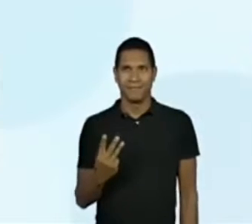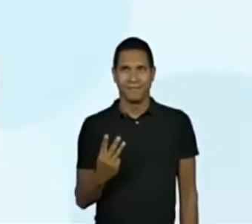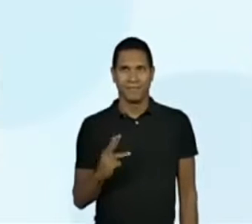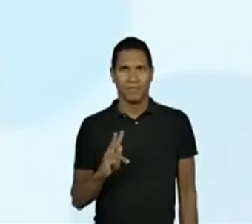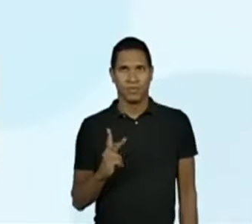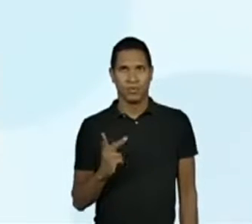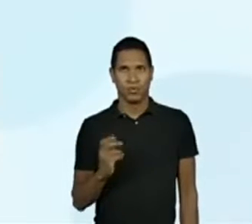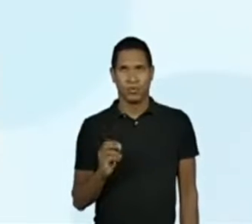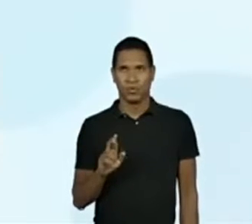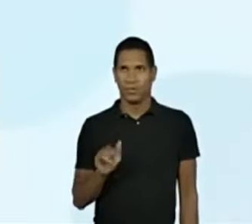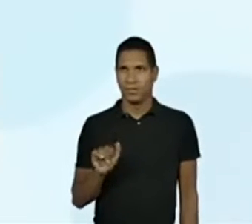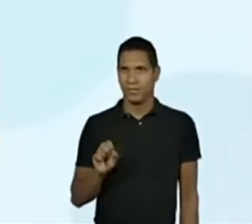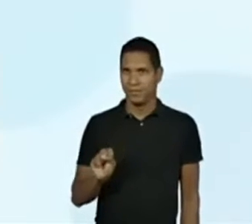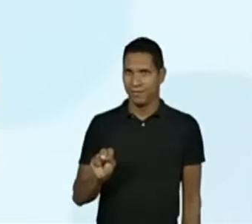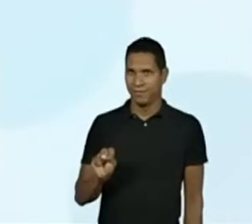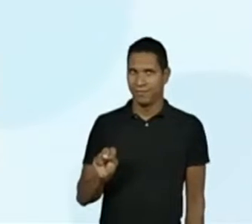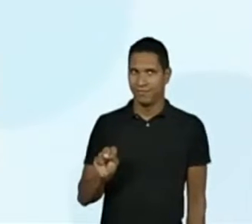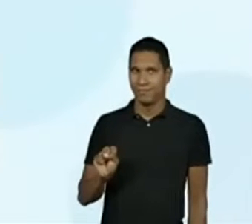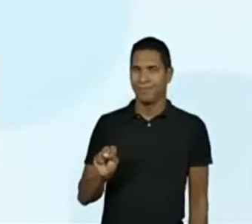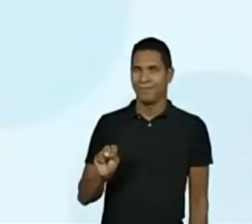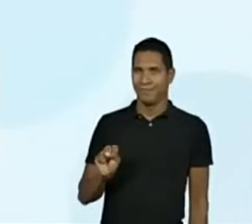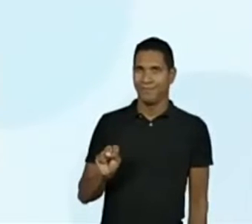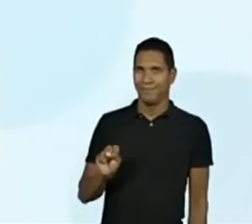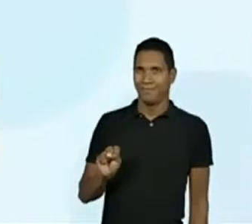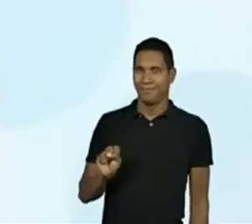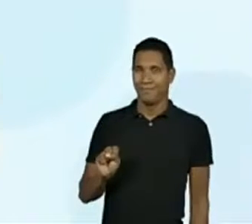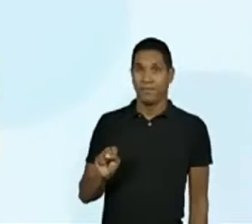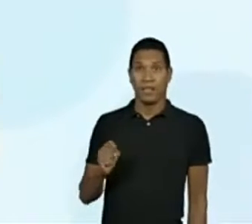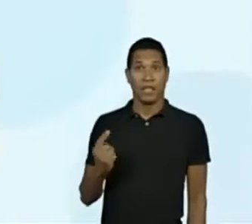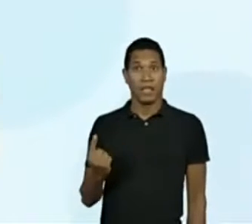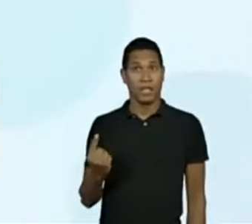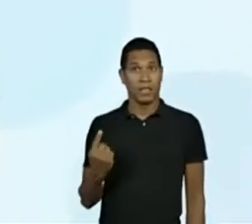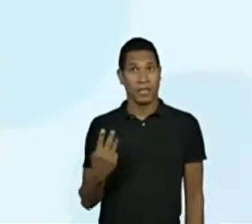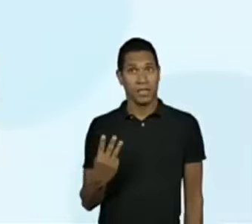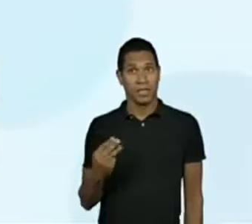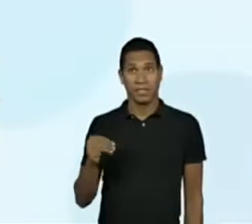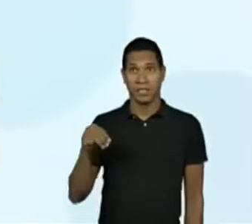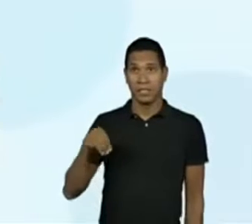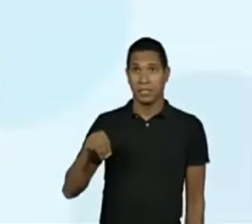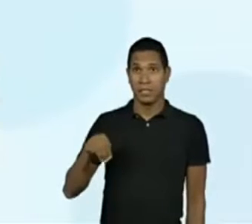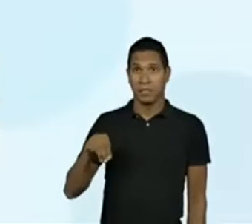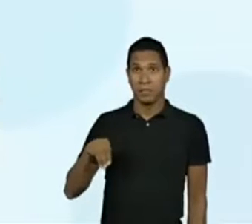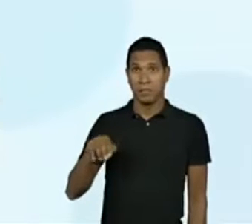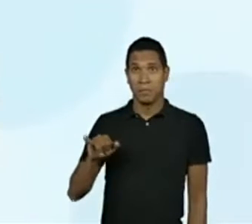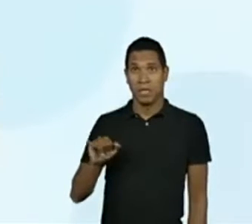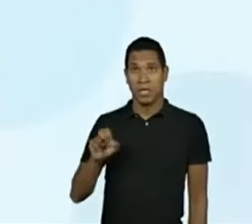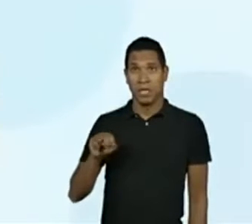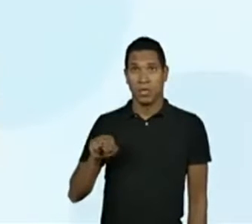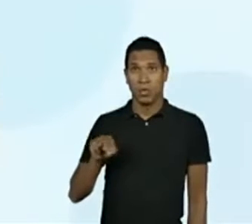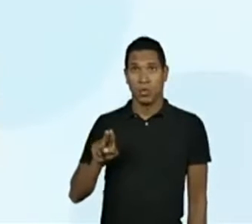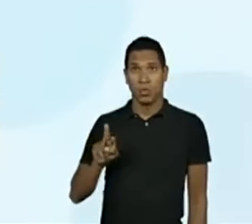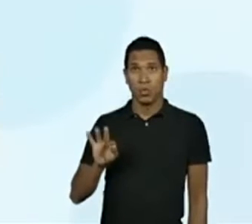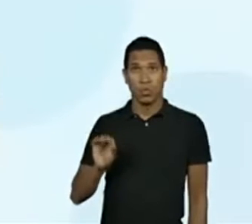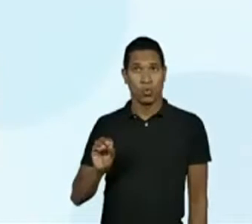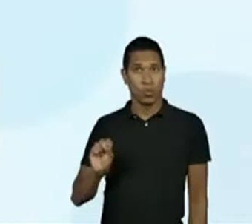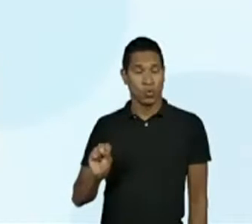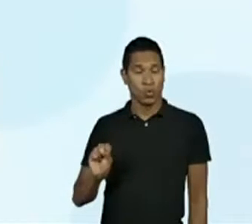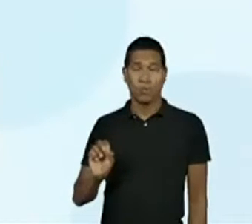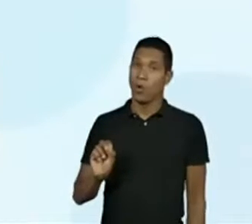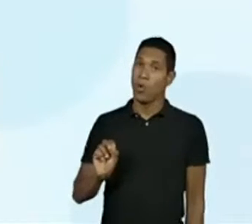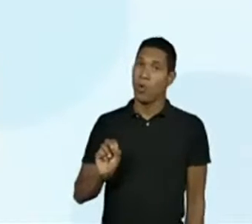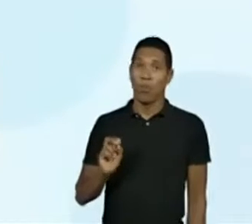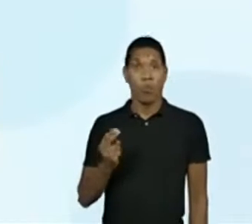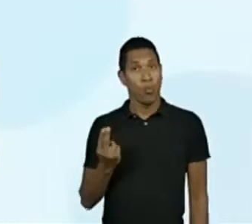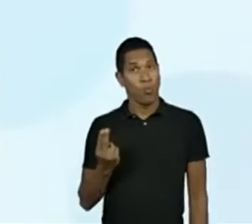13 minutos, ou